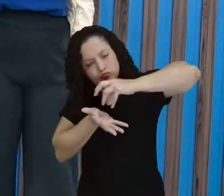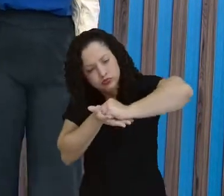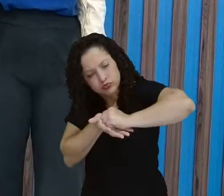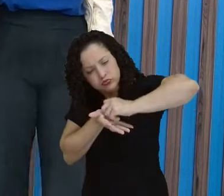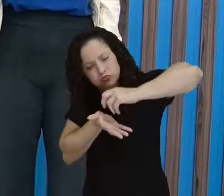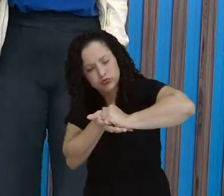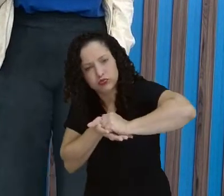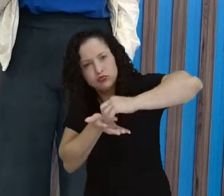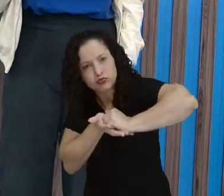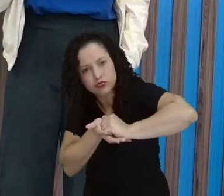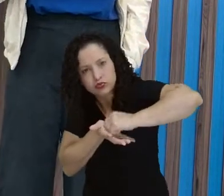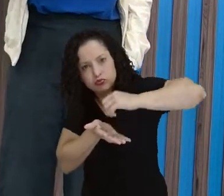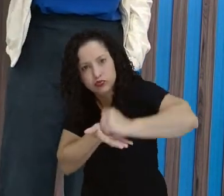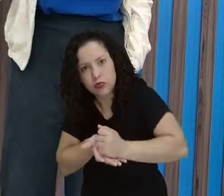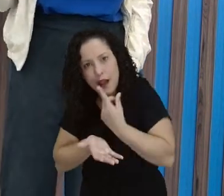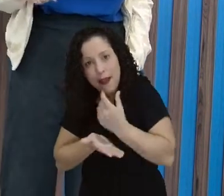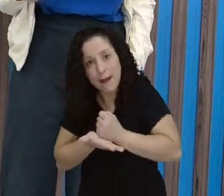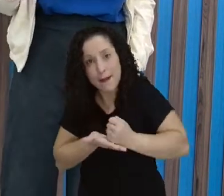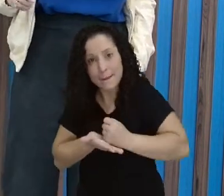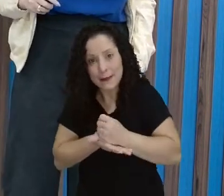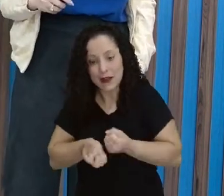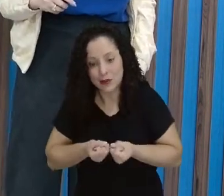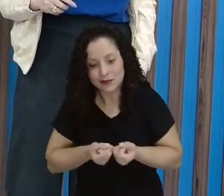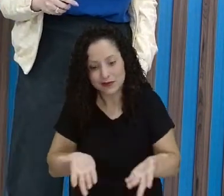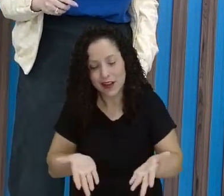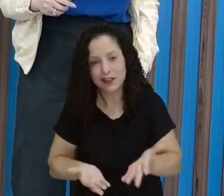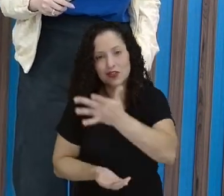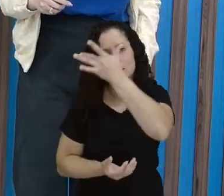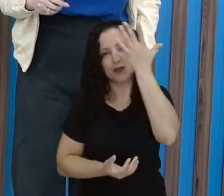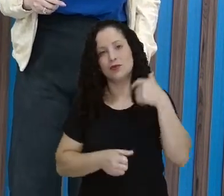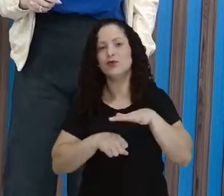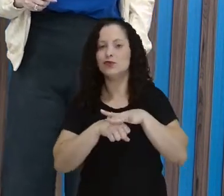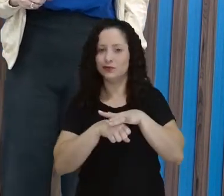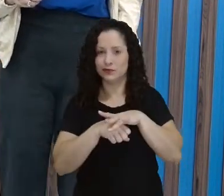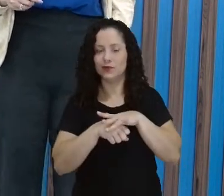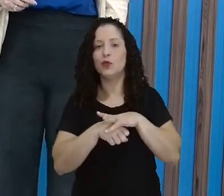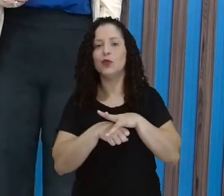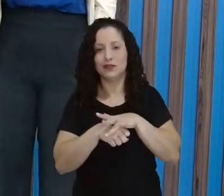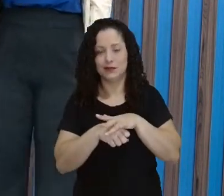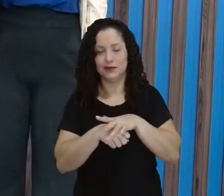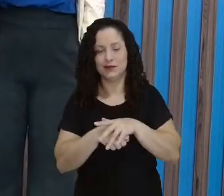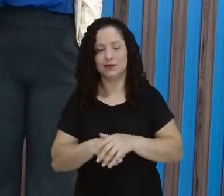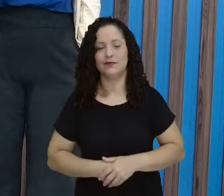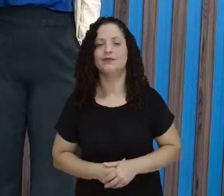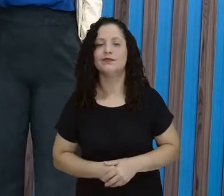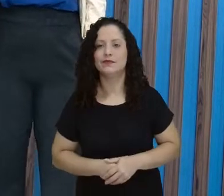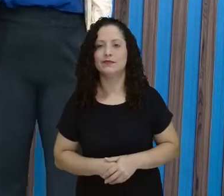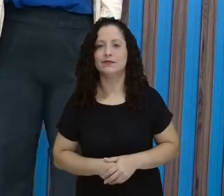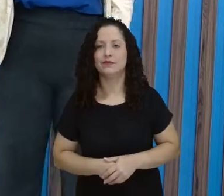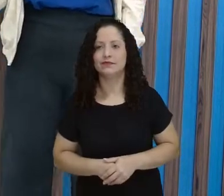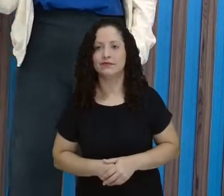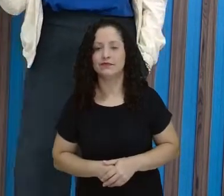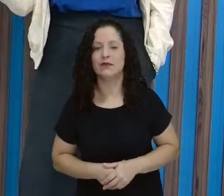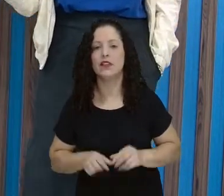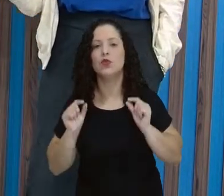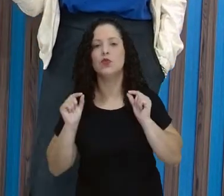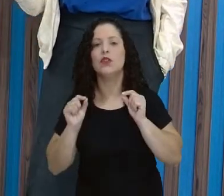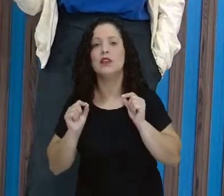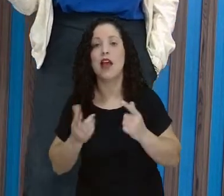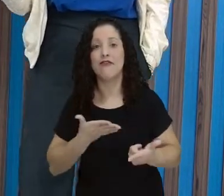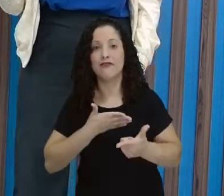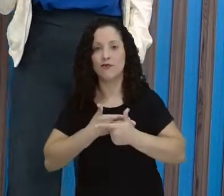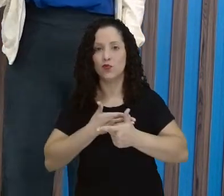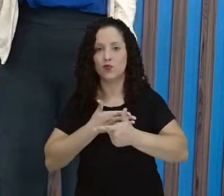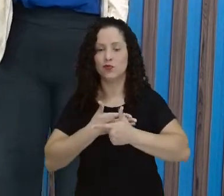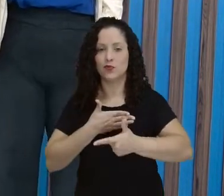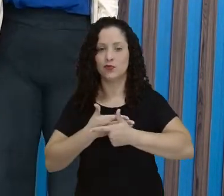utiliza esse conhecimento dele para ajudar as pessoas que estão ali na aldeia. E olha só, as funções do pajé aqui, que